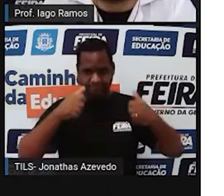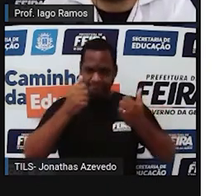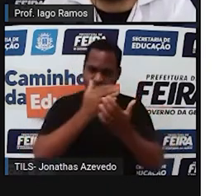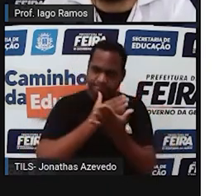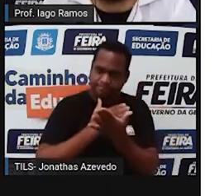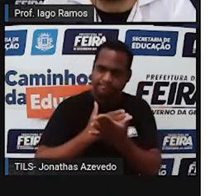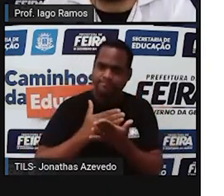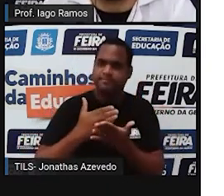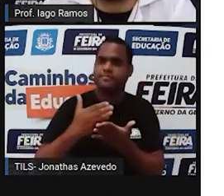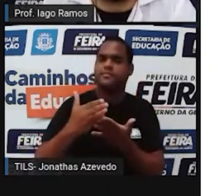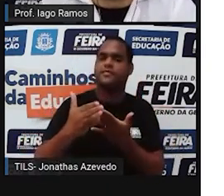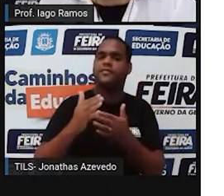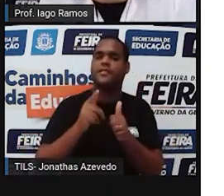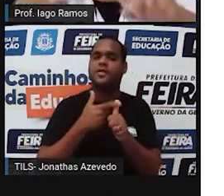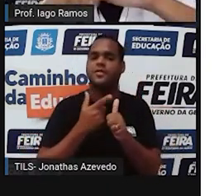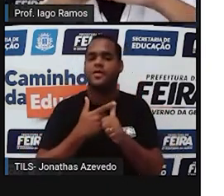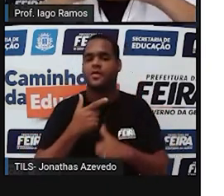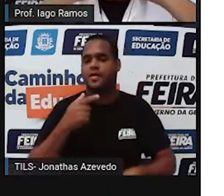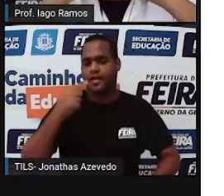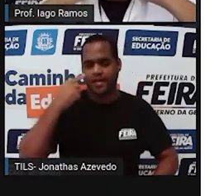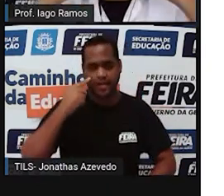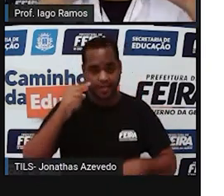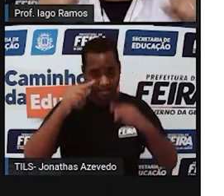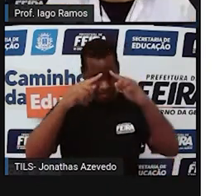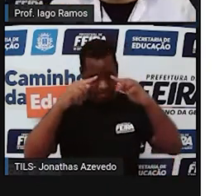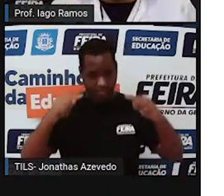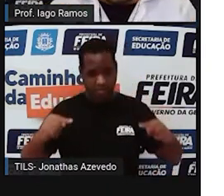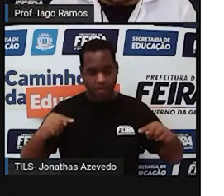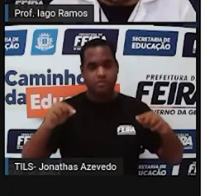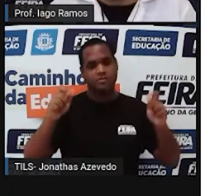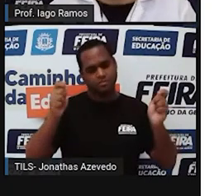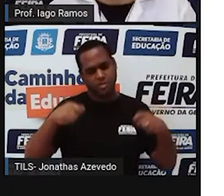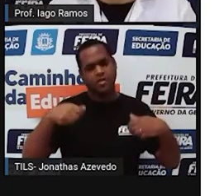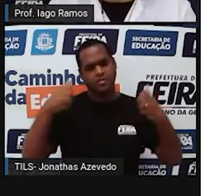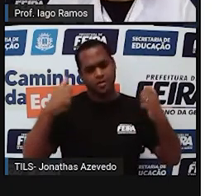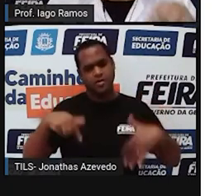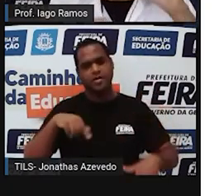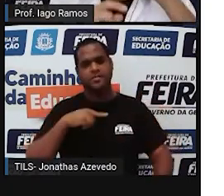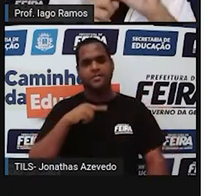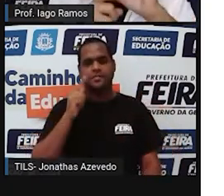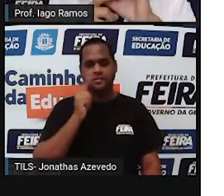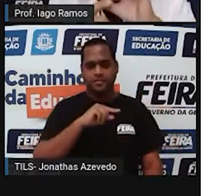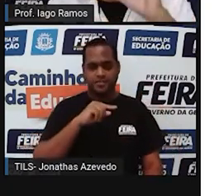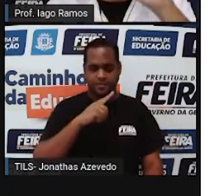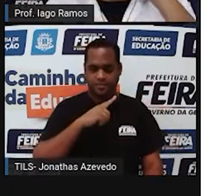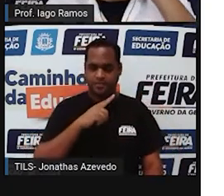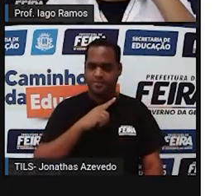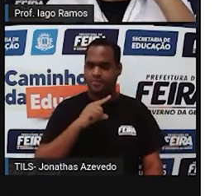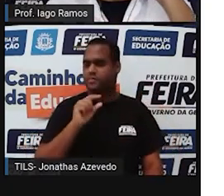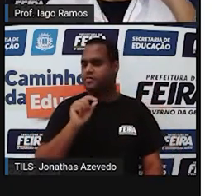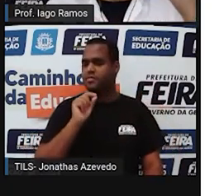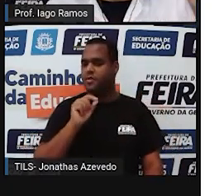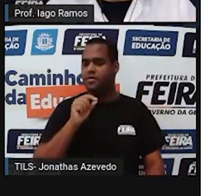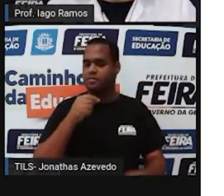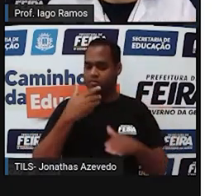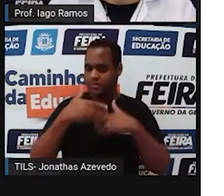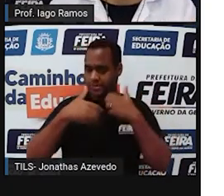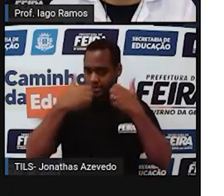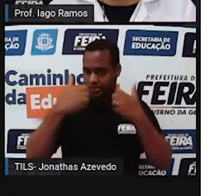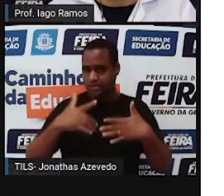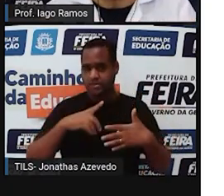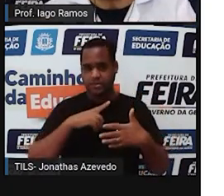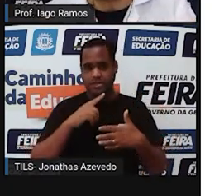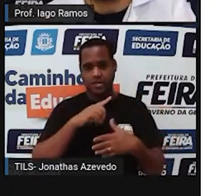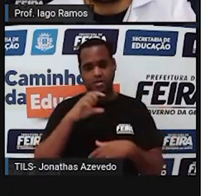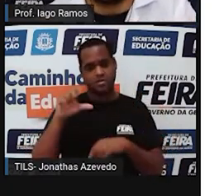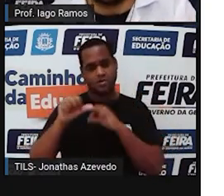K significa o nó no poste onde foram amarradas as cordas desse nó sai uma corda para a